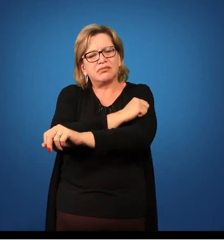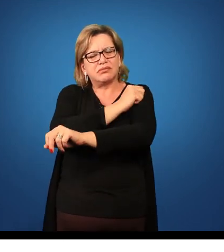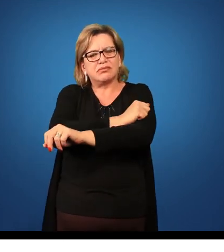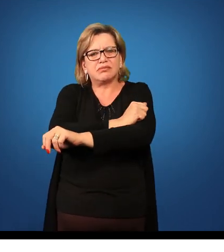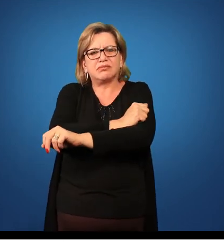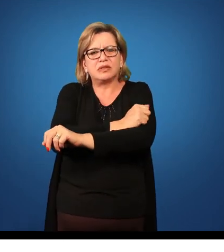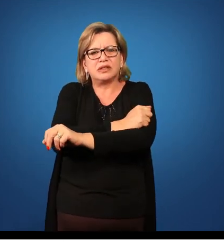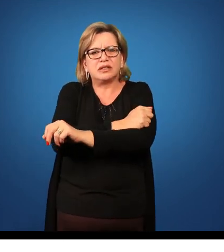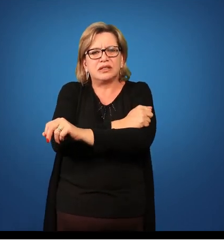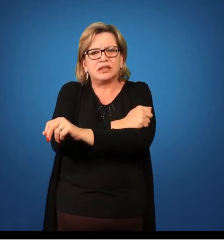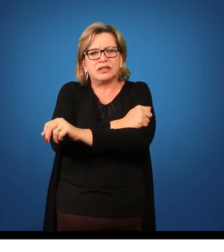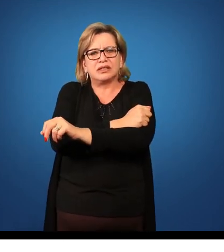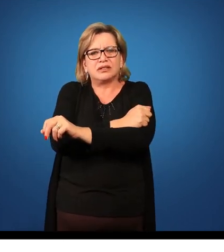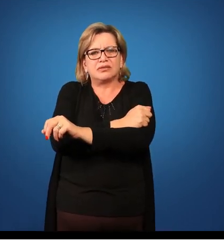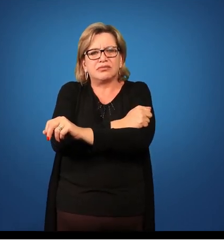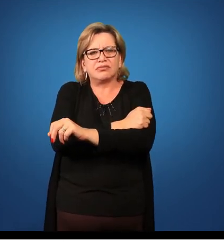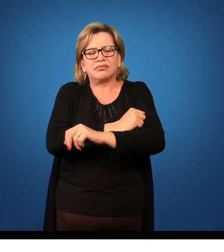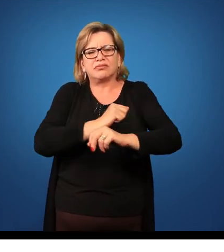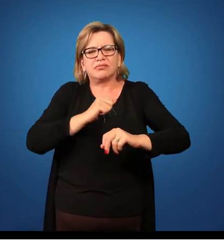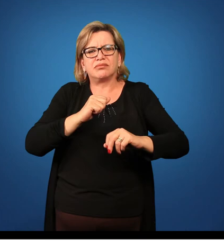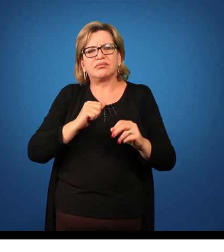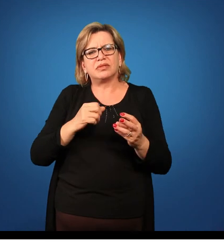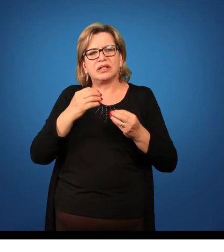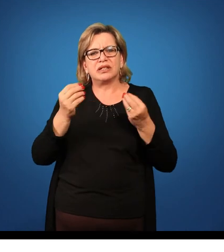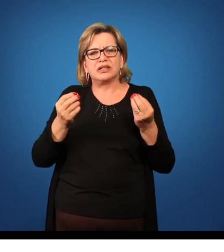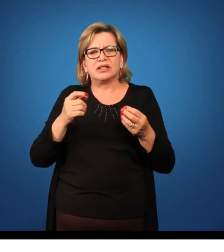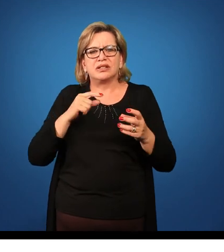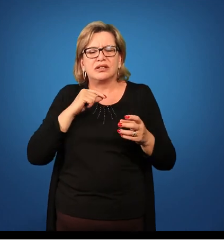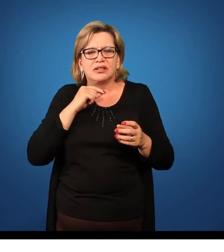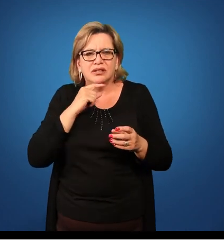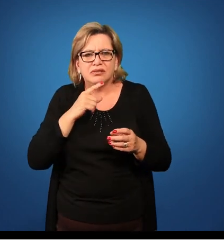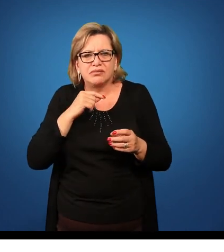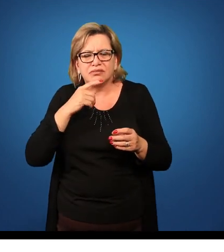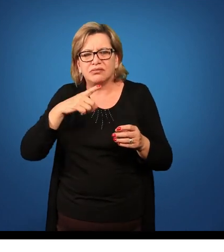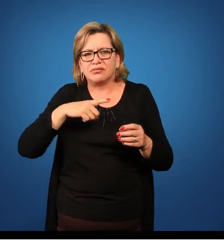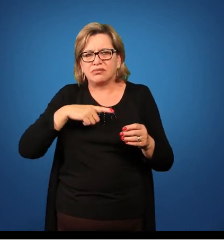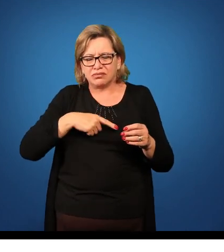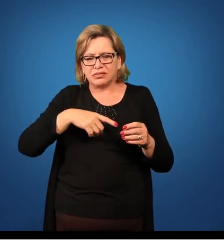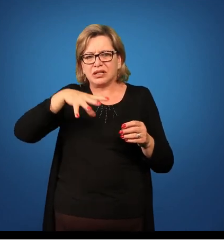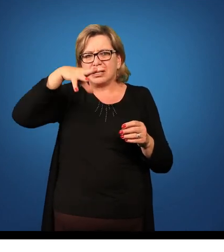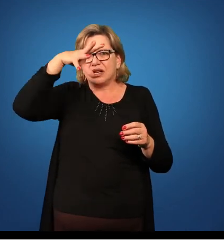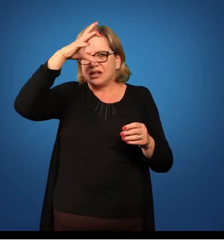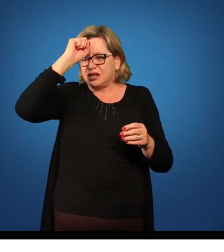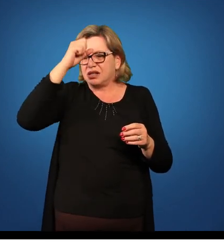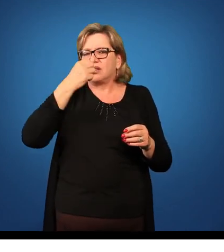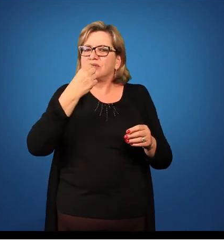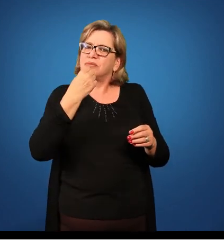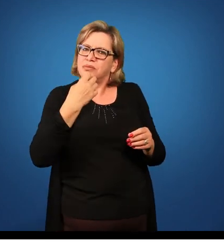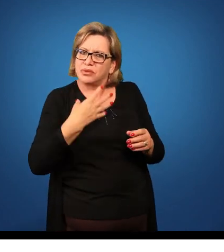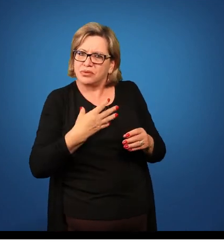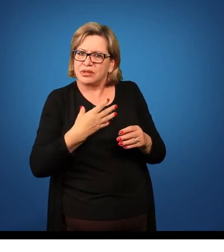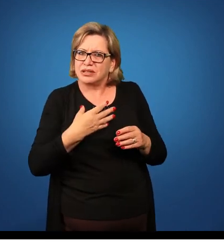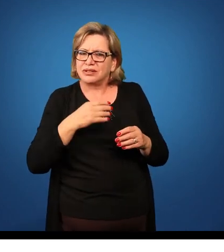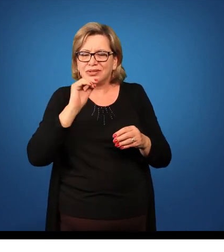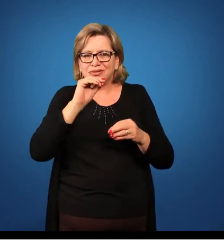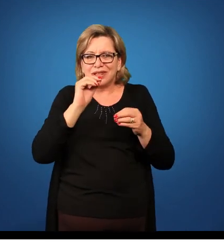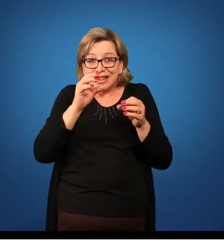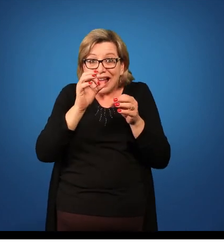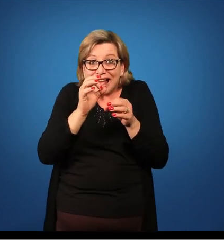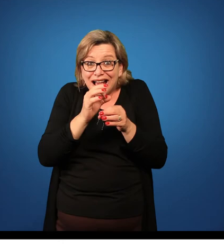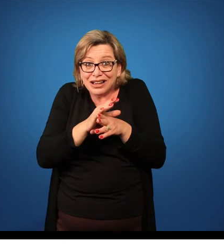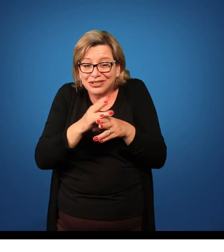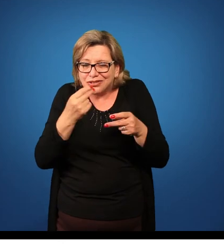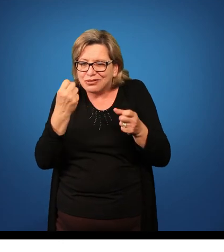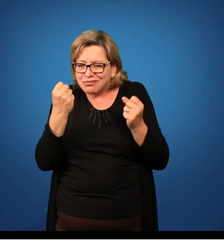não tiveram uma aprendizagem significativa. Então nesse momento do fechamento, você